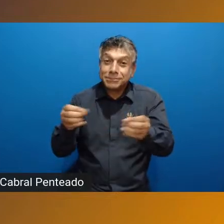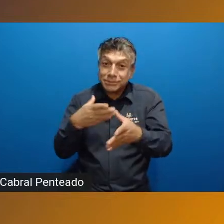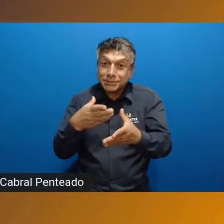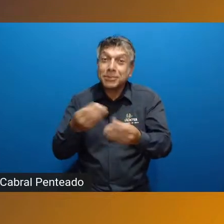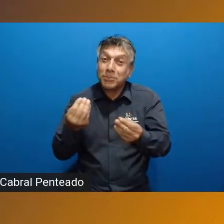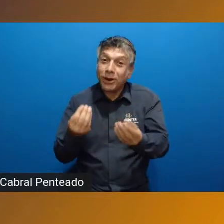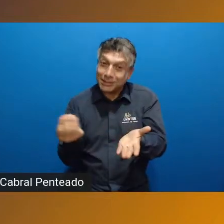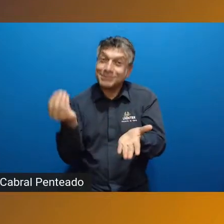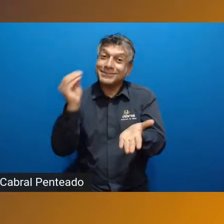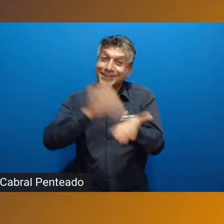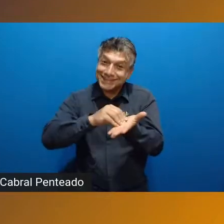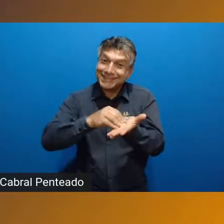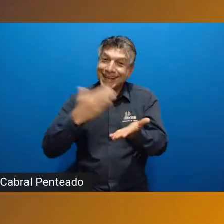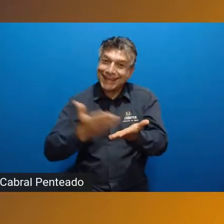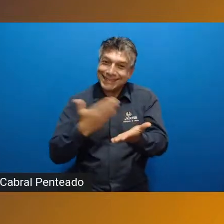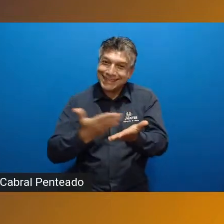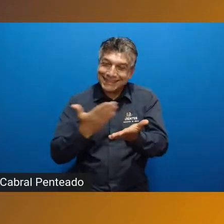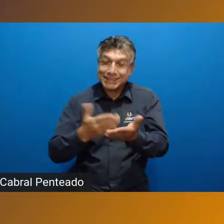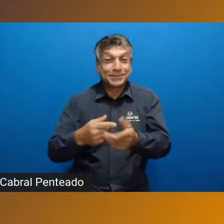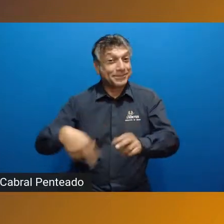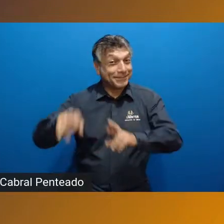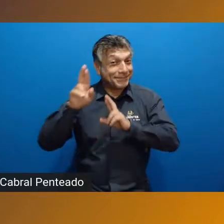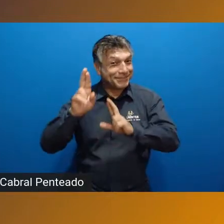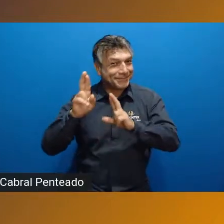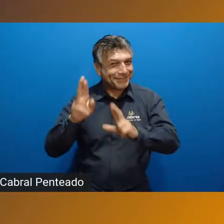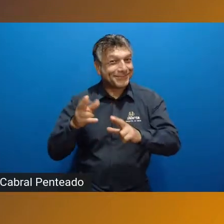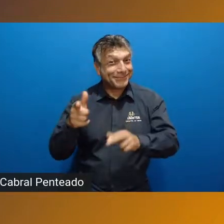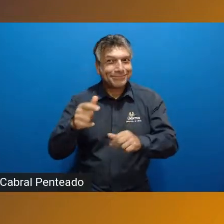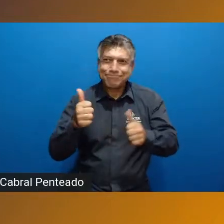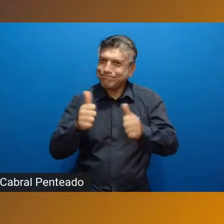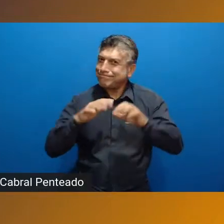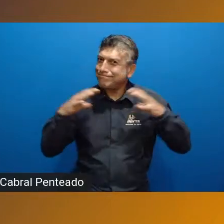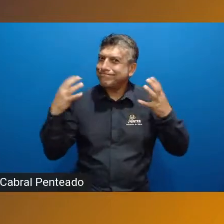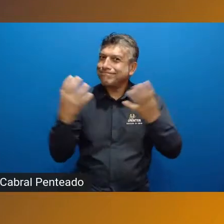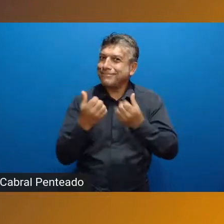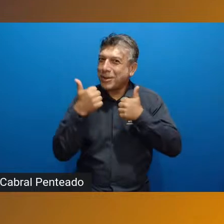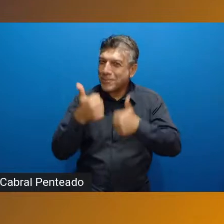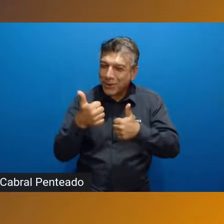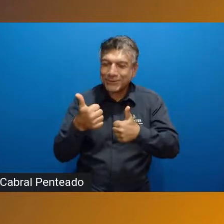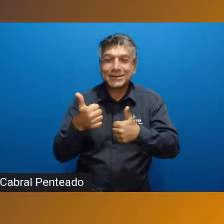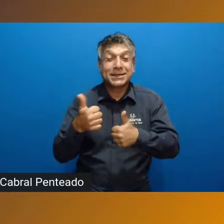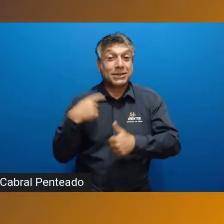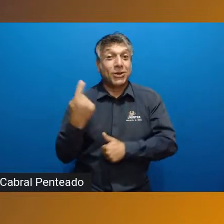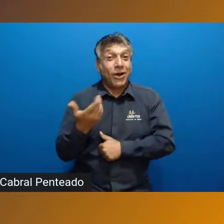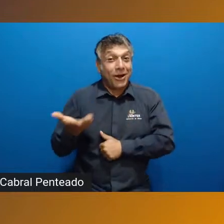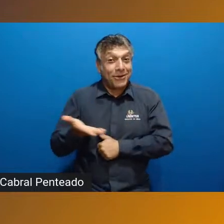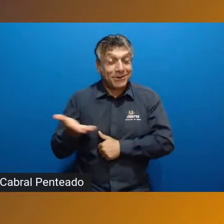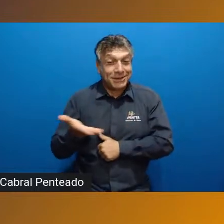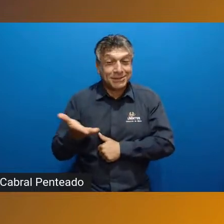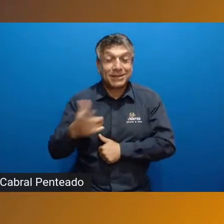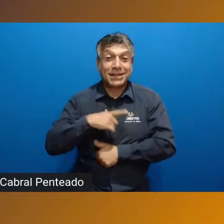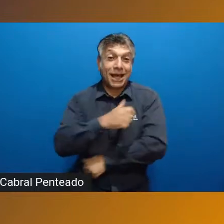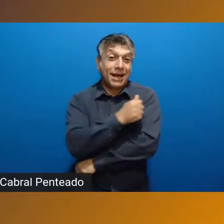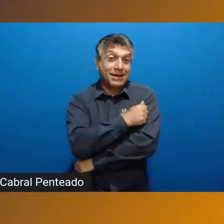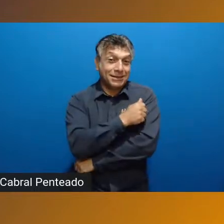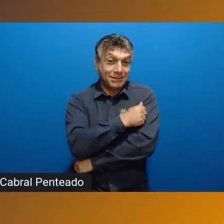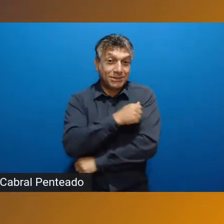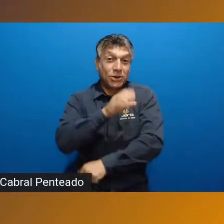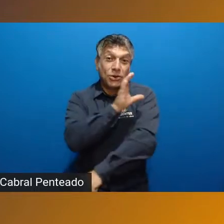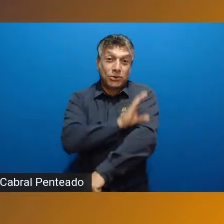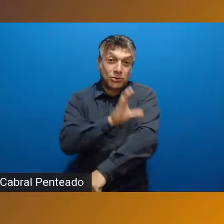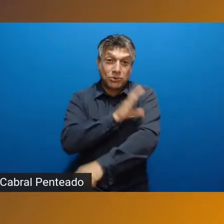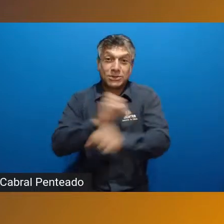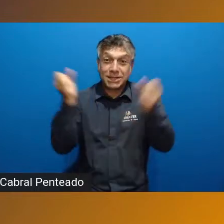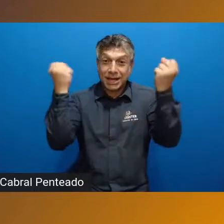Então, espero que vocês tenham um ótimo evento. Nós estaremos hoje com os alunos do curso de